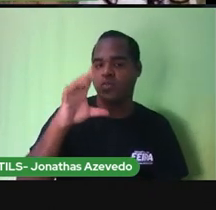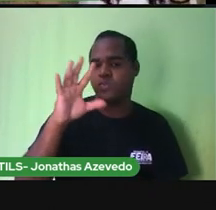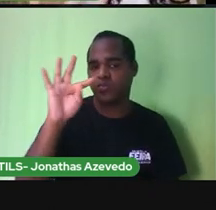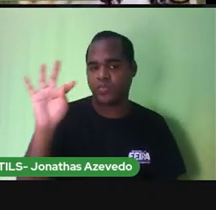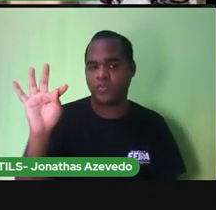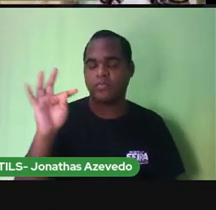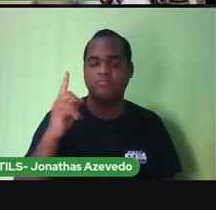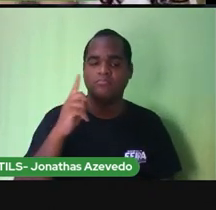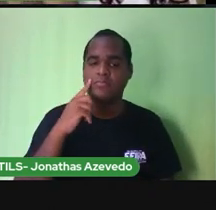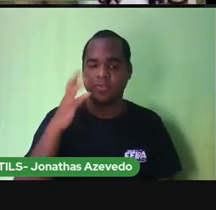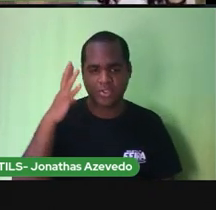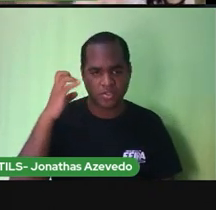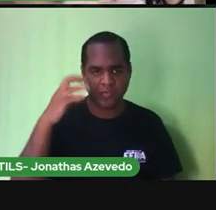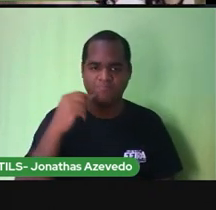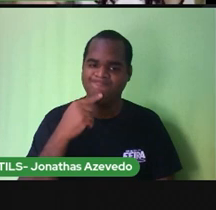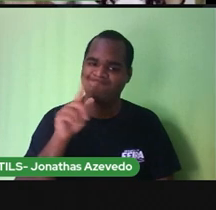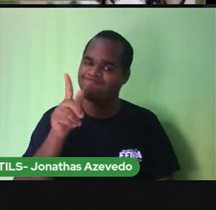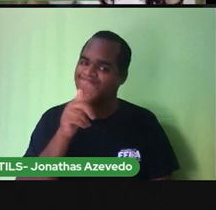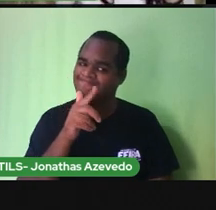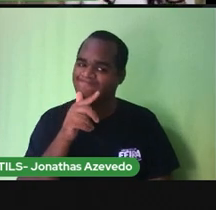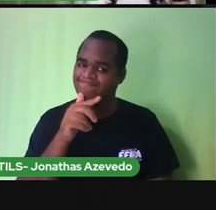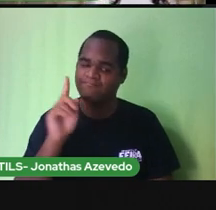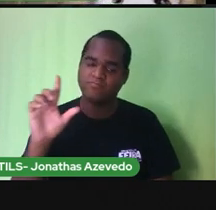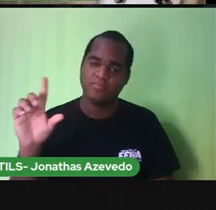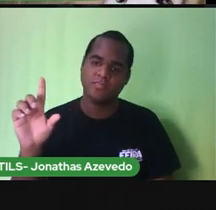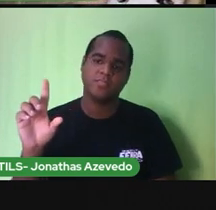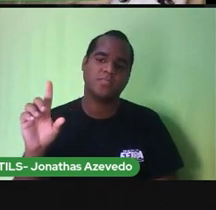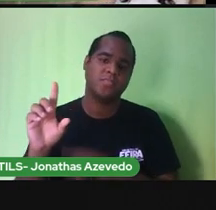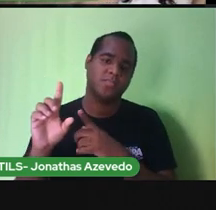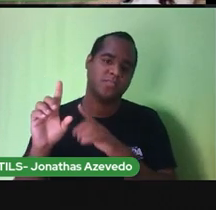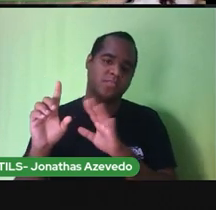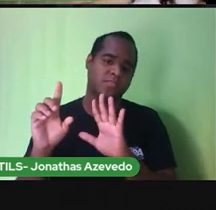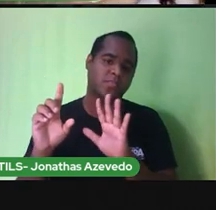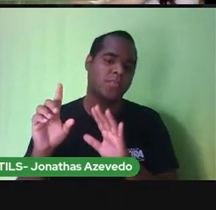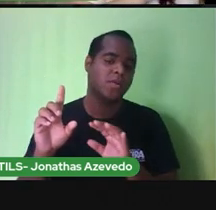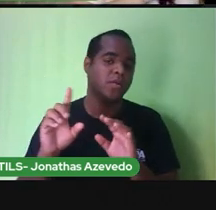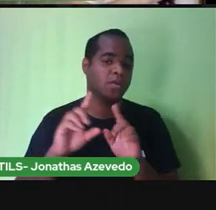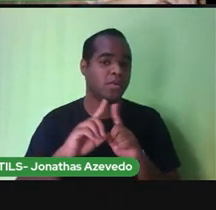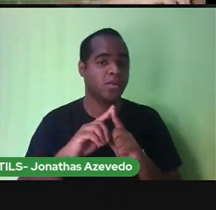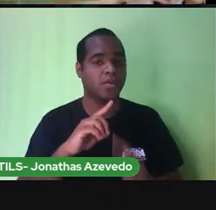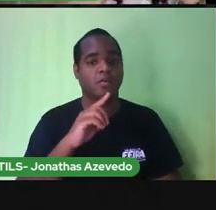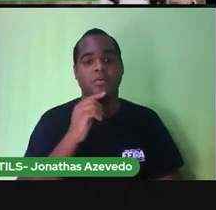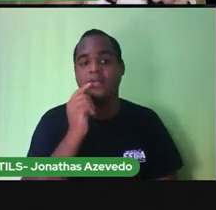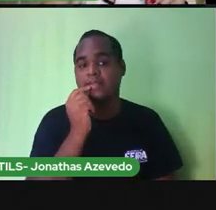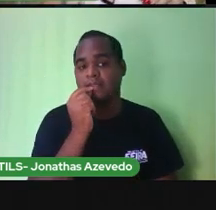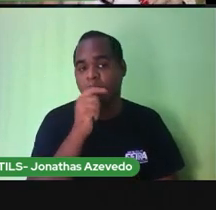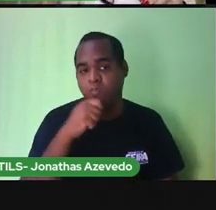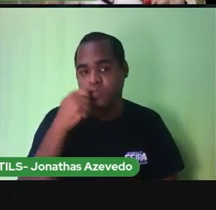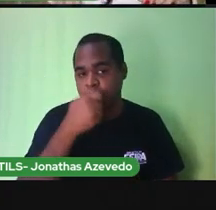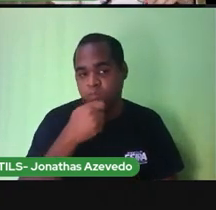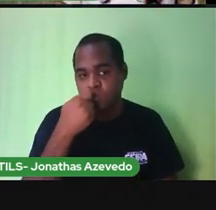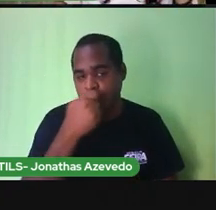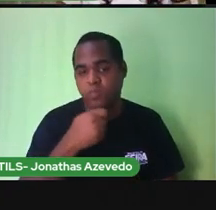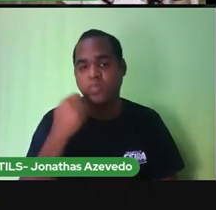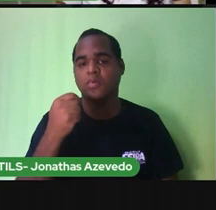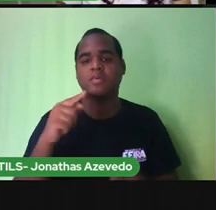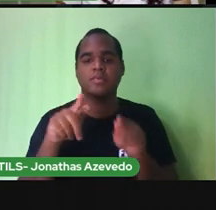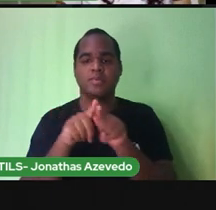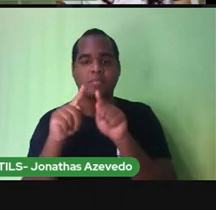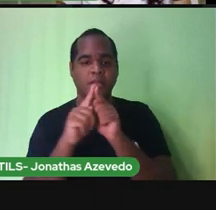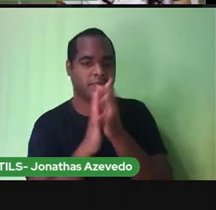o shampoo é líquido é de litros nós temos o creme dental e temos o sabonete